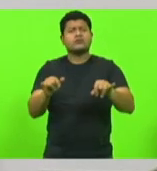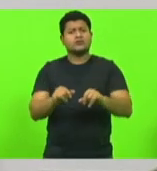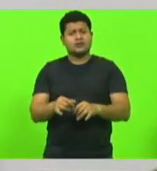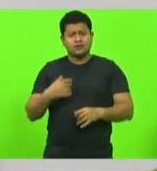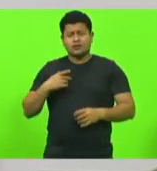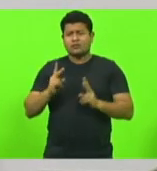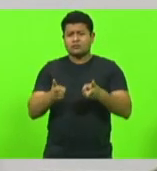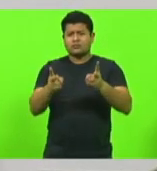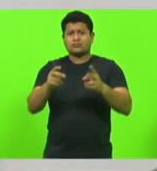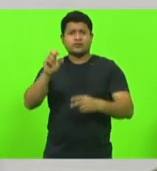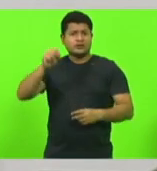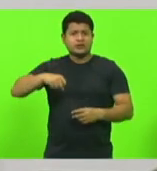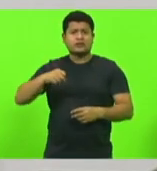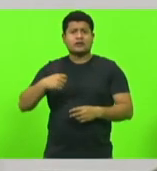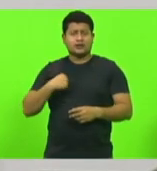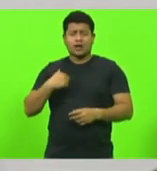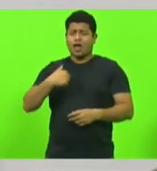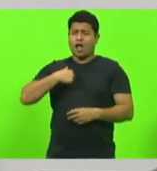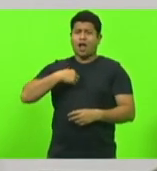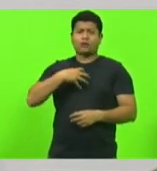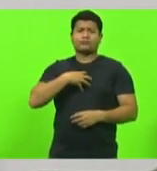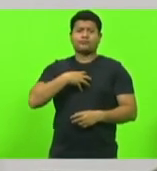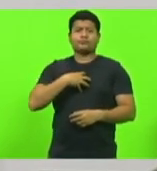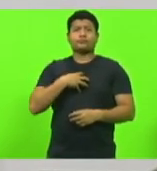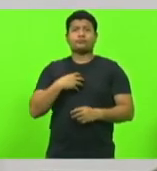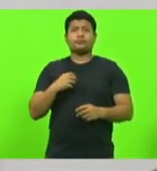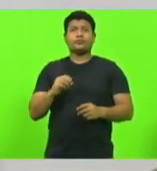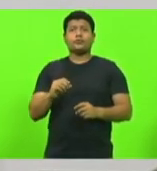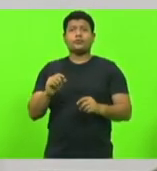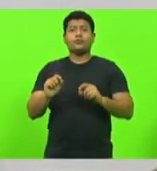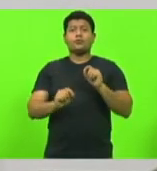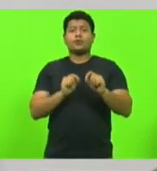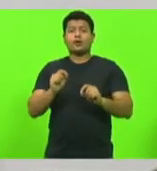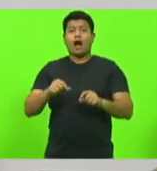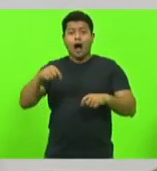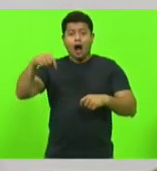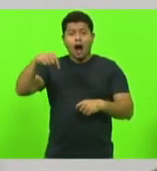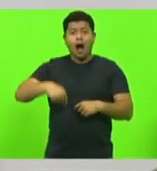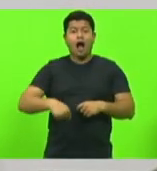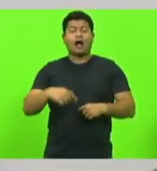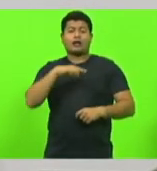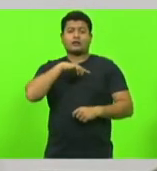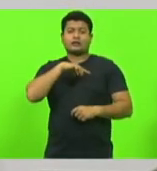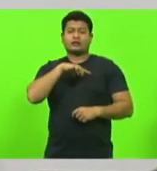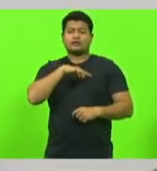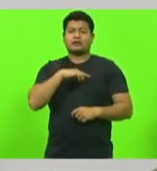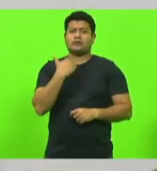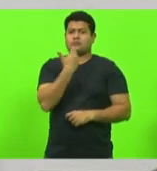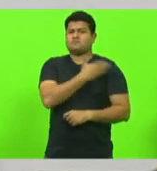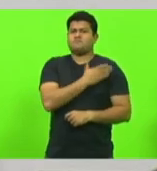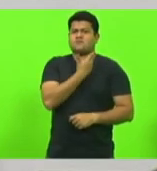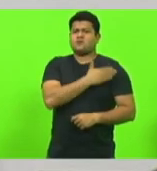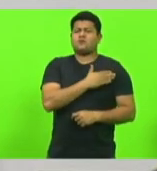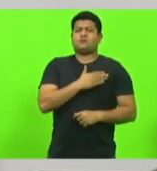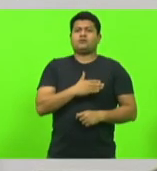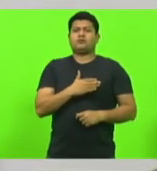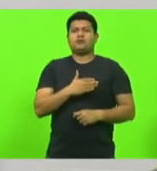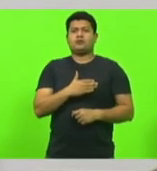eu sinto que há até mesmo aqui na nossa casa o preconceito, o machismo.